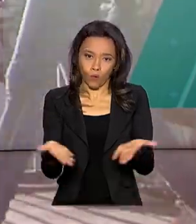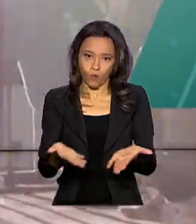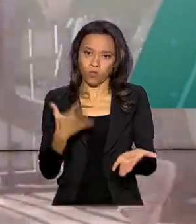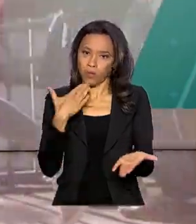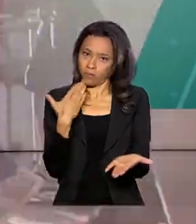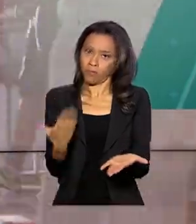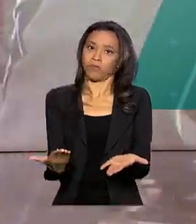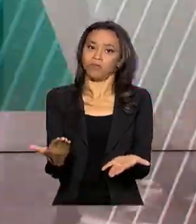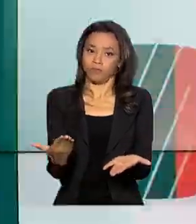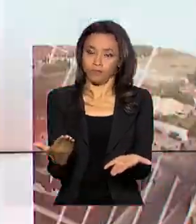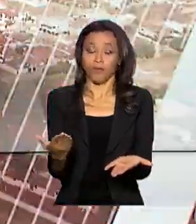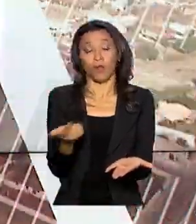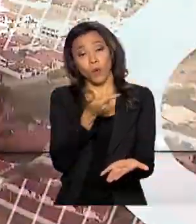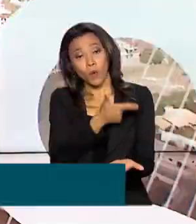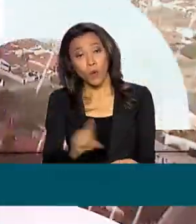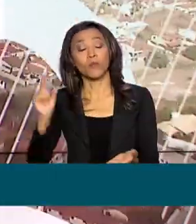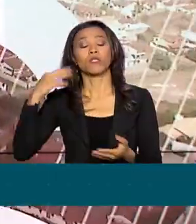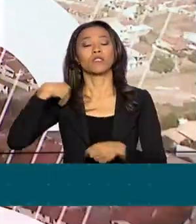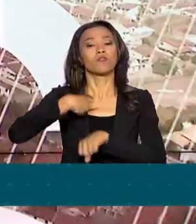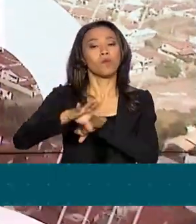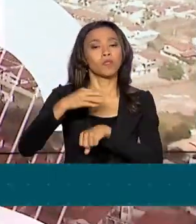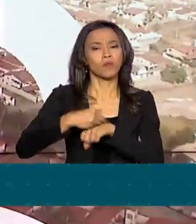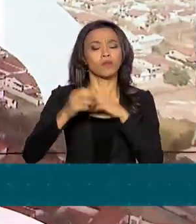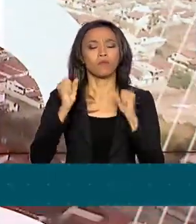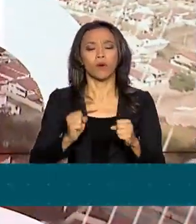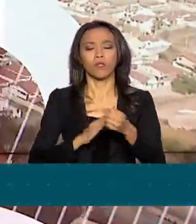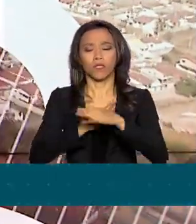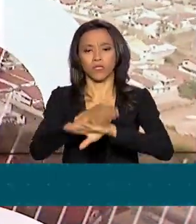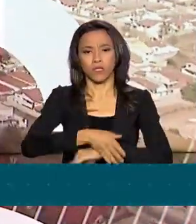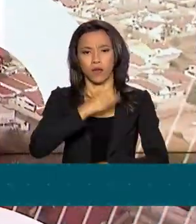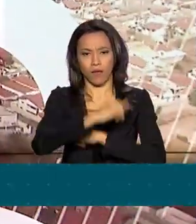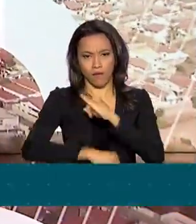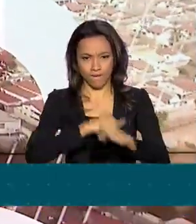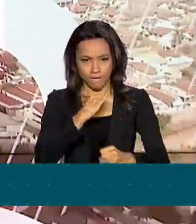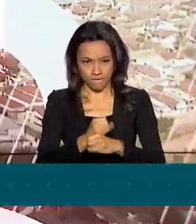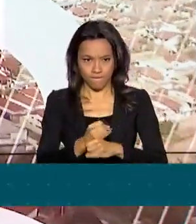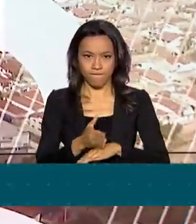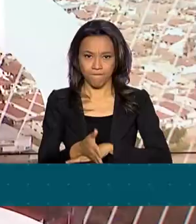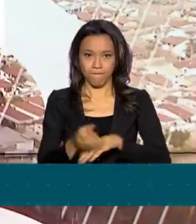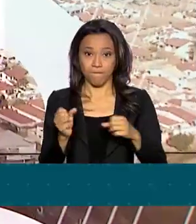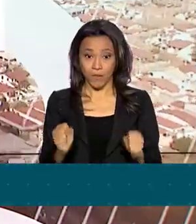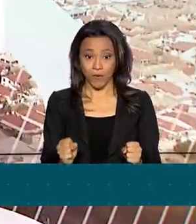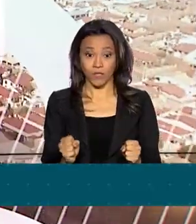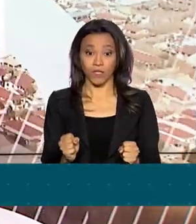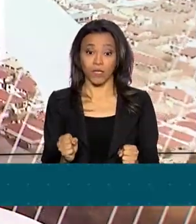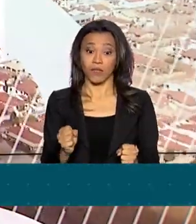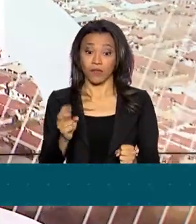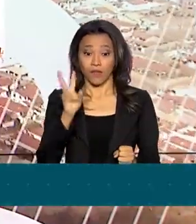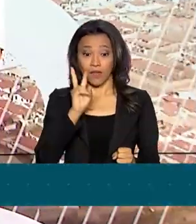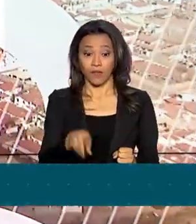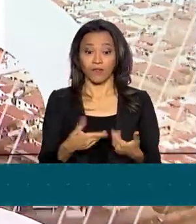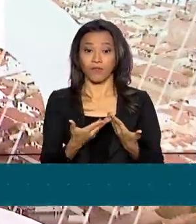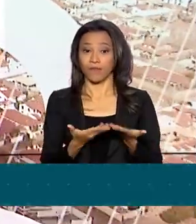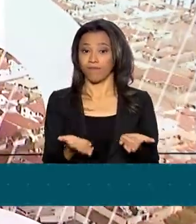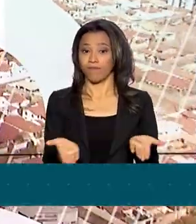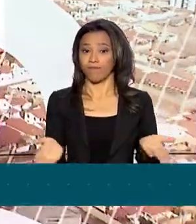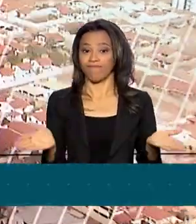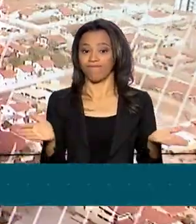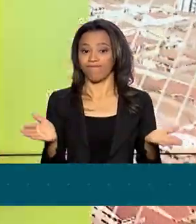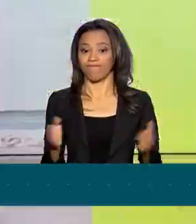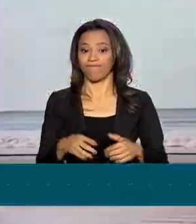solicitação. Outras informações no site do programa na internet. O endereço é esse que aparece aqui na